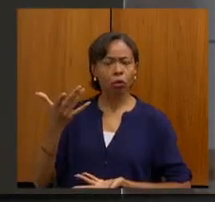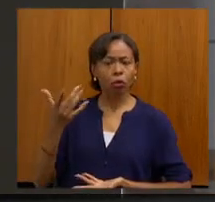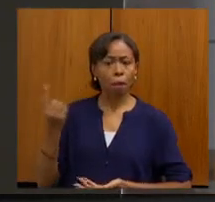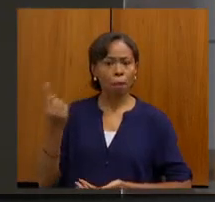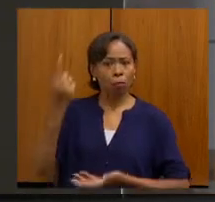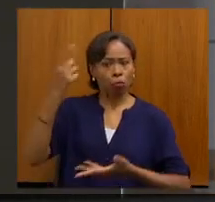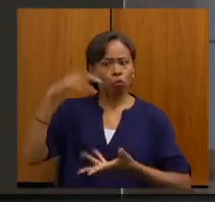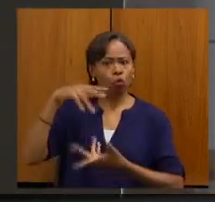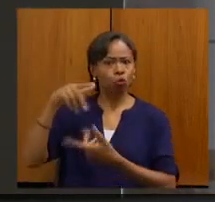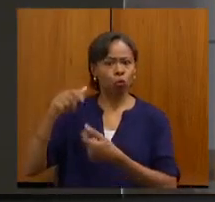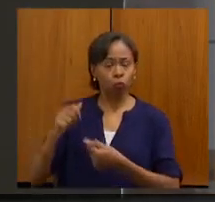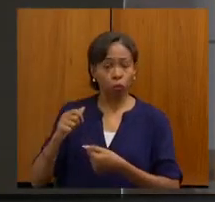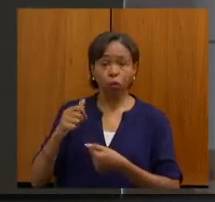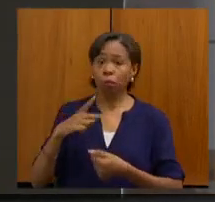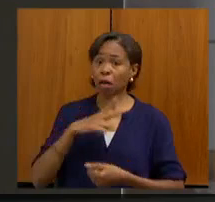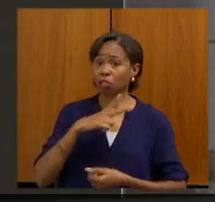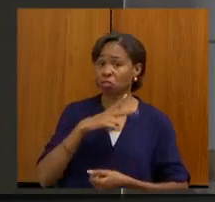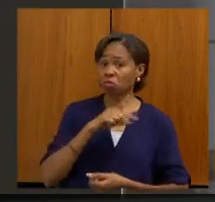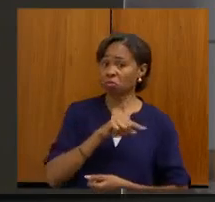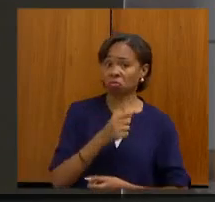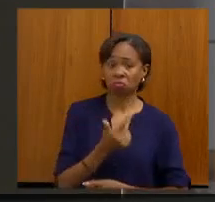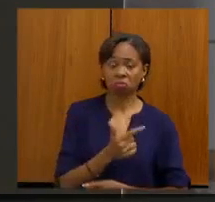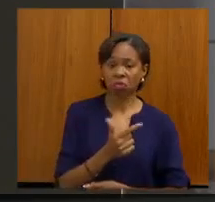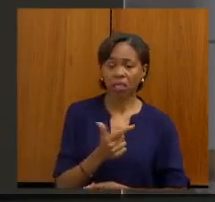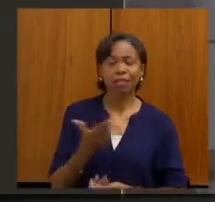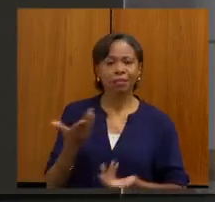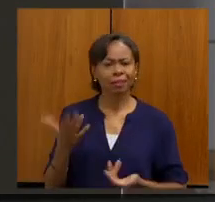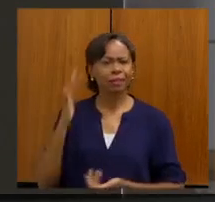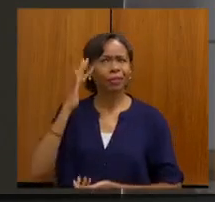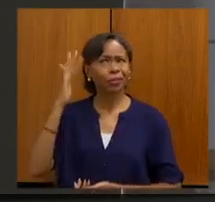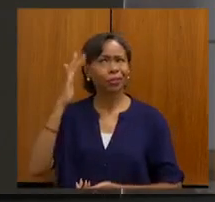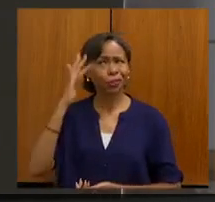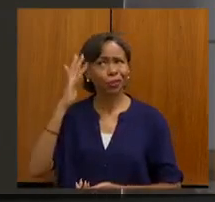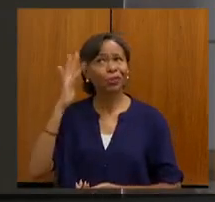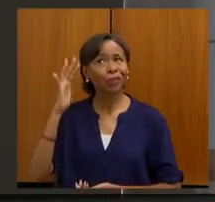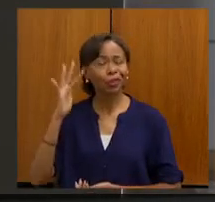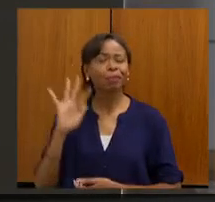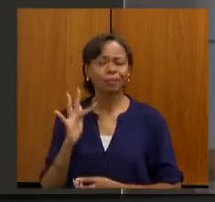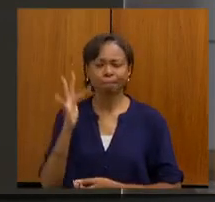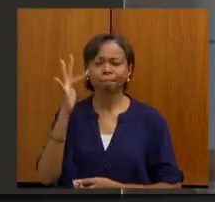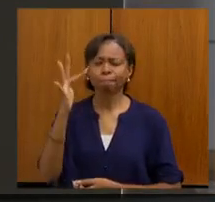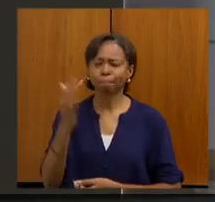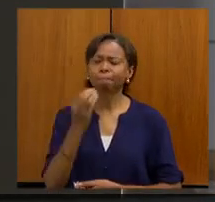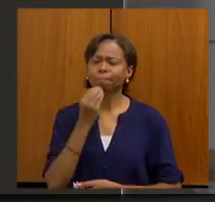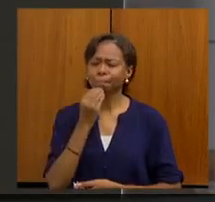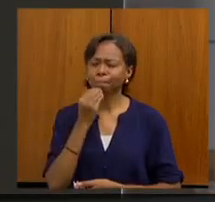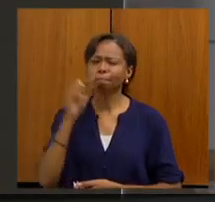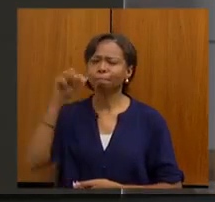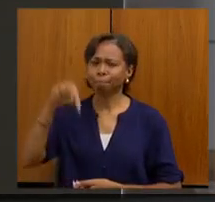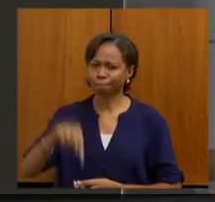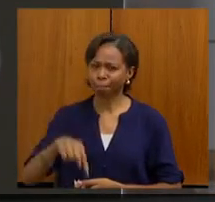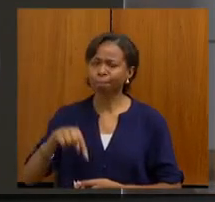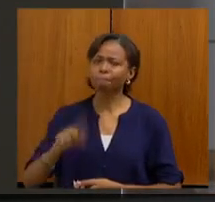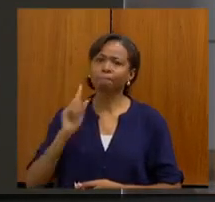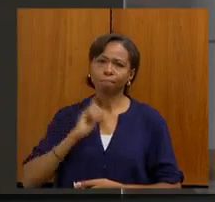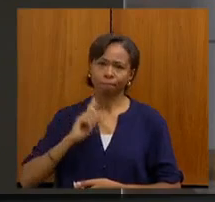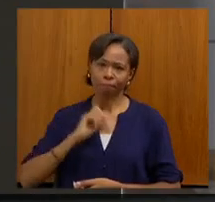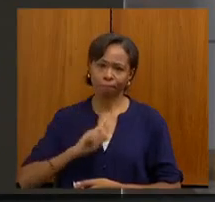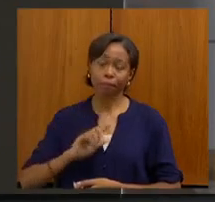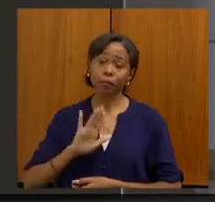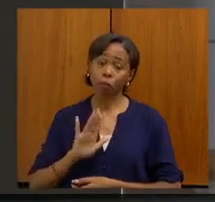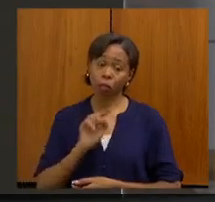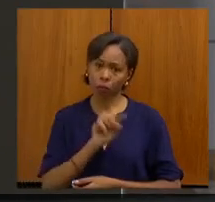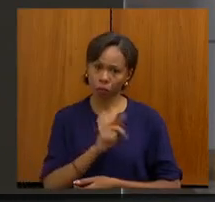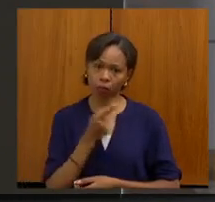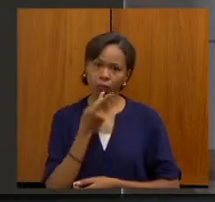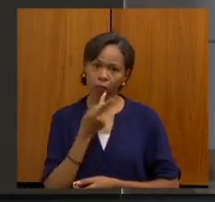particular, eu tenho certeza que esse sonho nós ainda vamos ver dentro da estrutura do Estado de Minas Gerais. É claro que, como o senhor